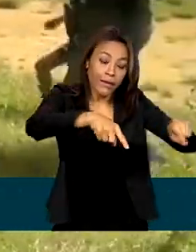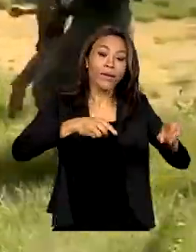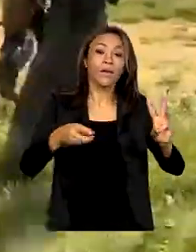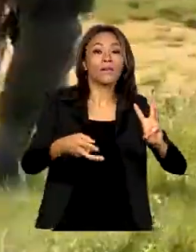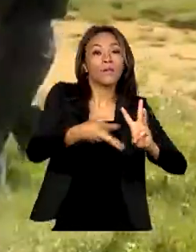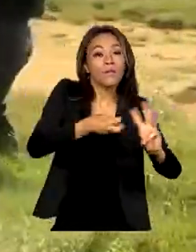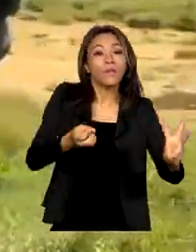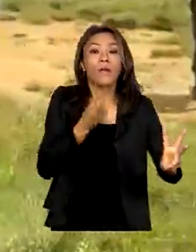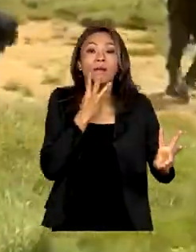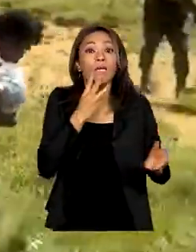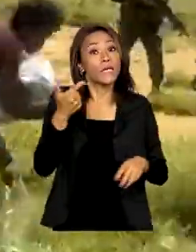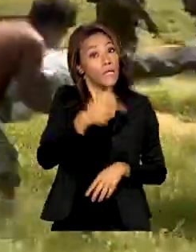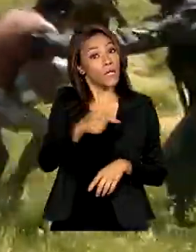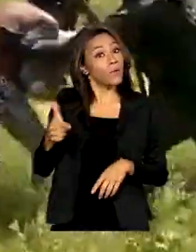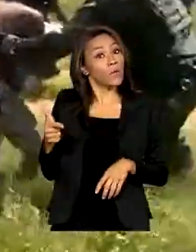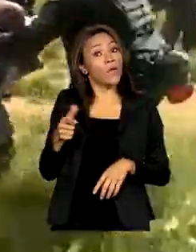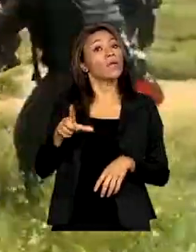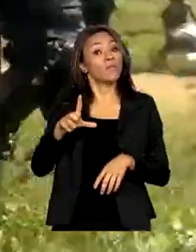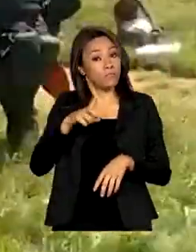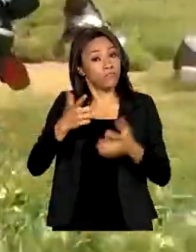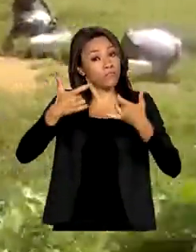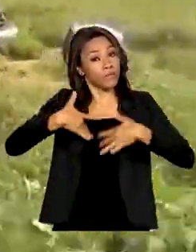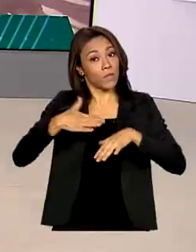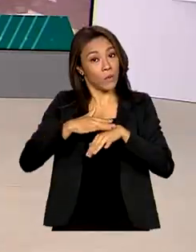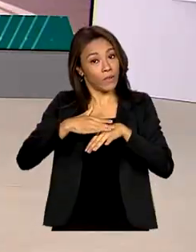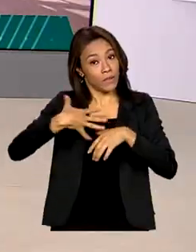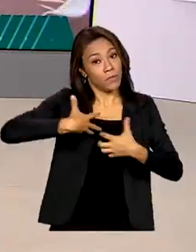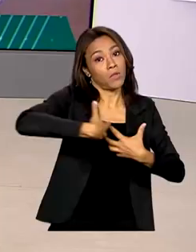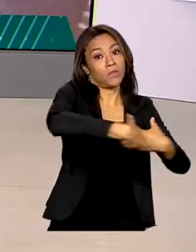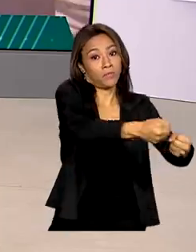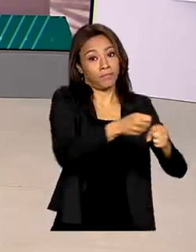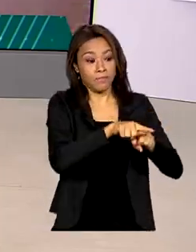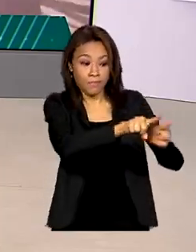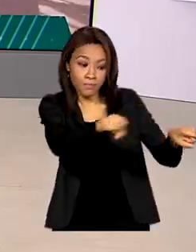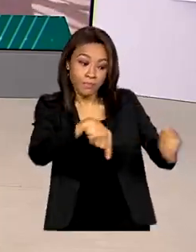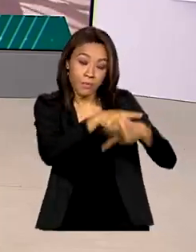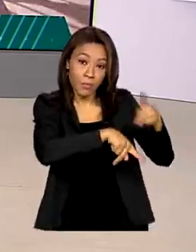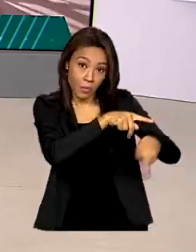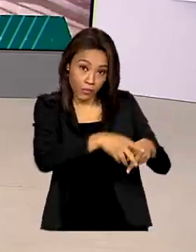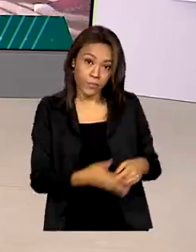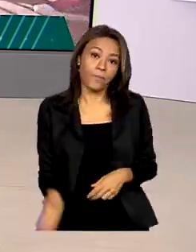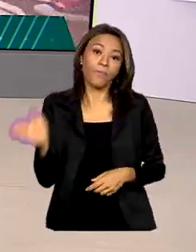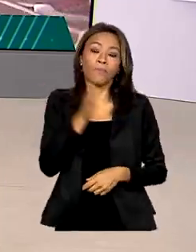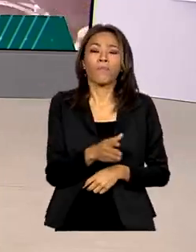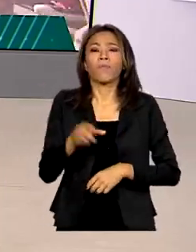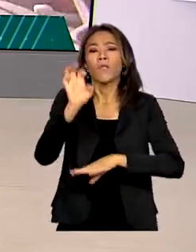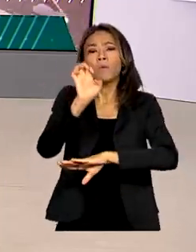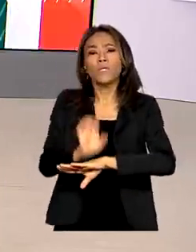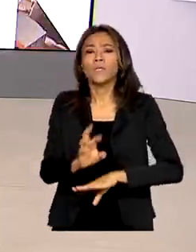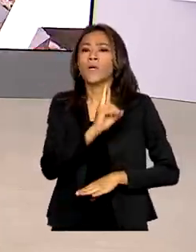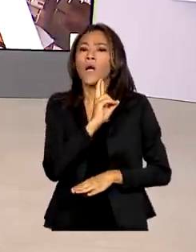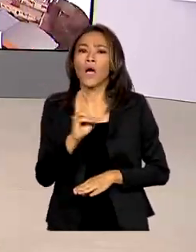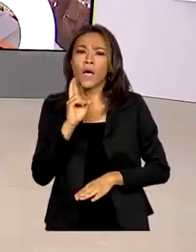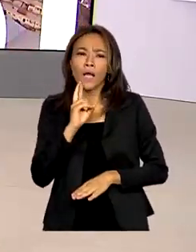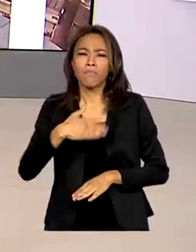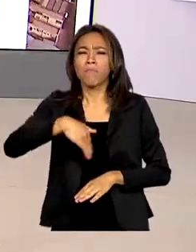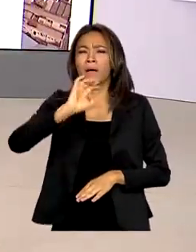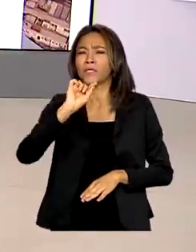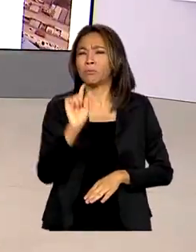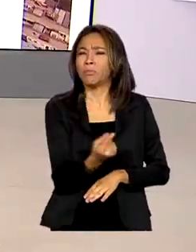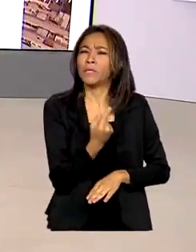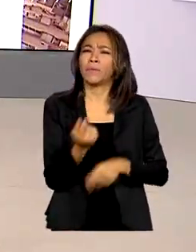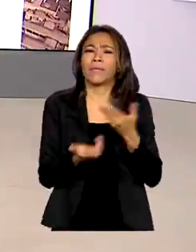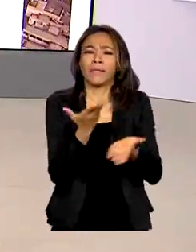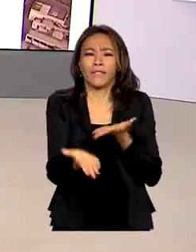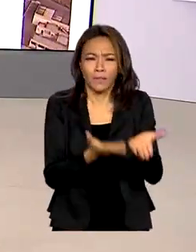existência de doenças infectocontagiosas. Em Roraima, mais de mil atendimentos aos Yanomamis foram